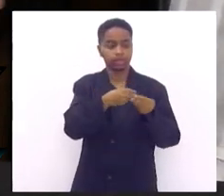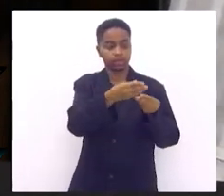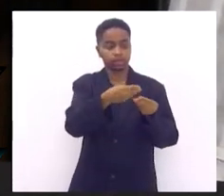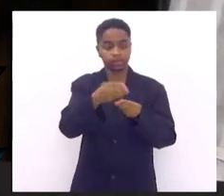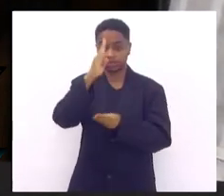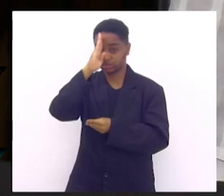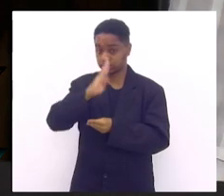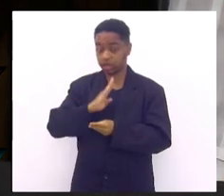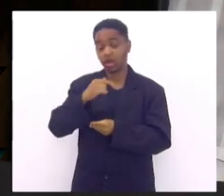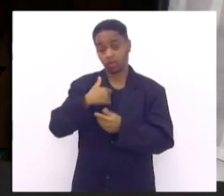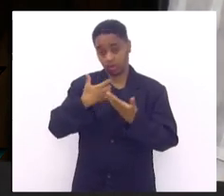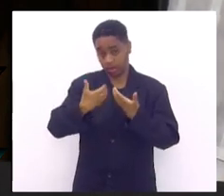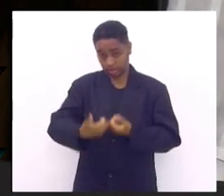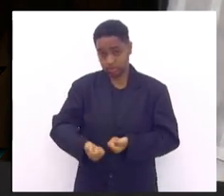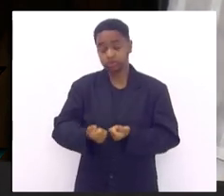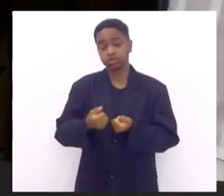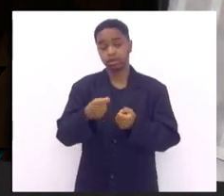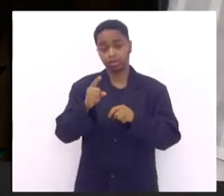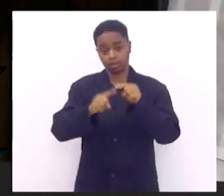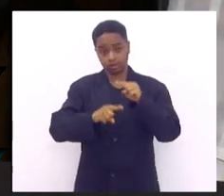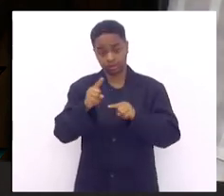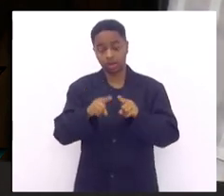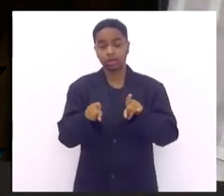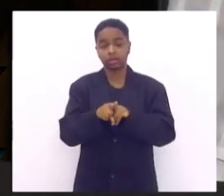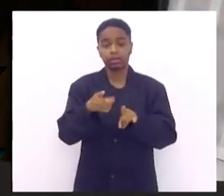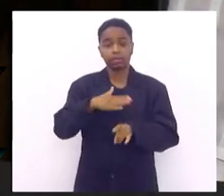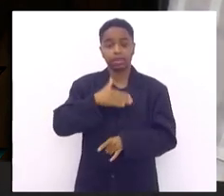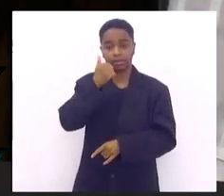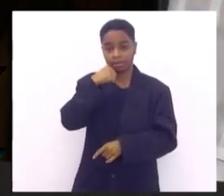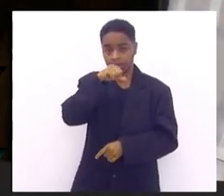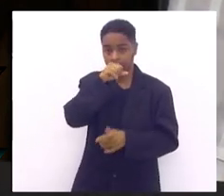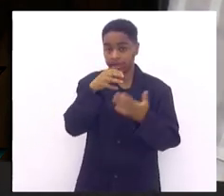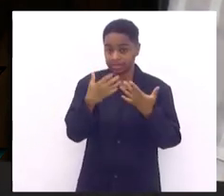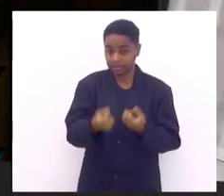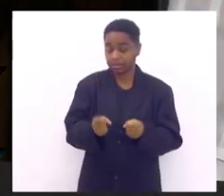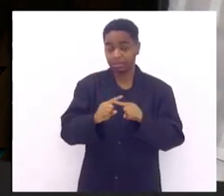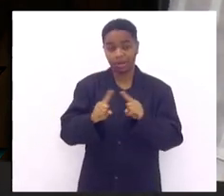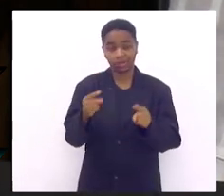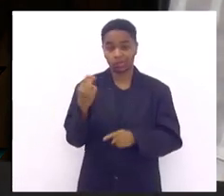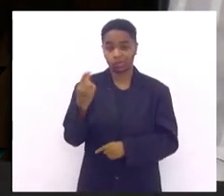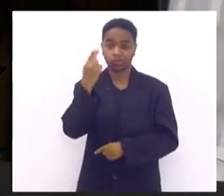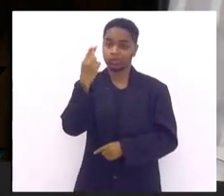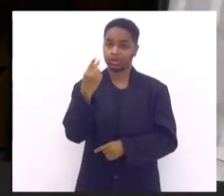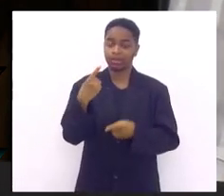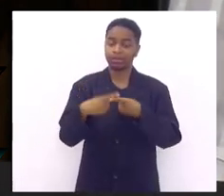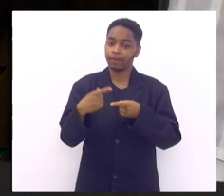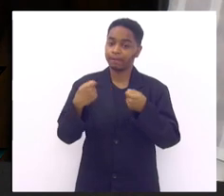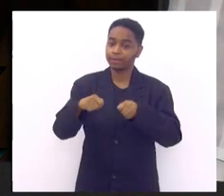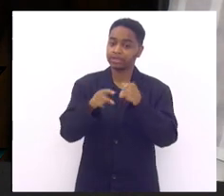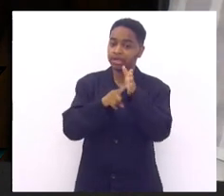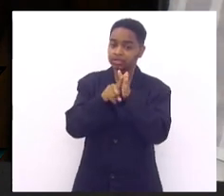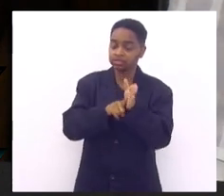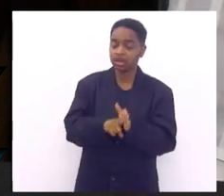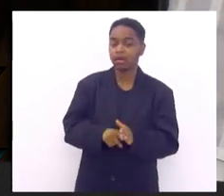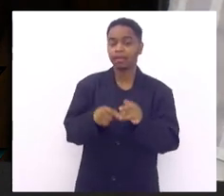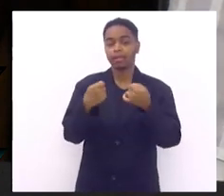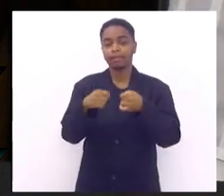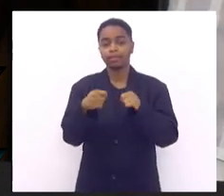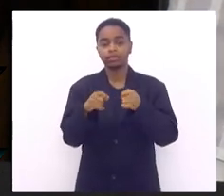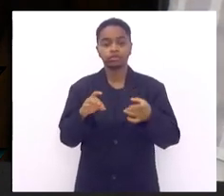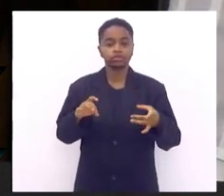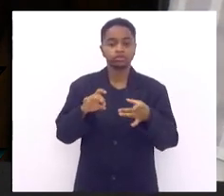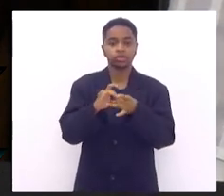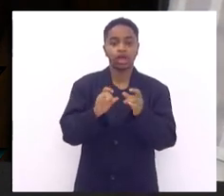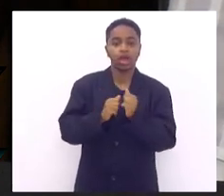por exemplo recebo minha mãe recebia mas não é o suficiente é preciso o exame é preciso estar com o